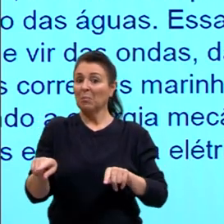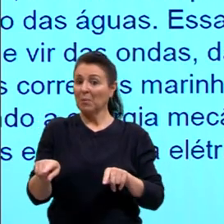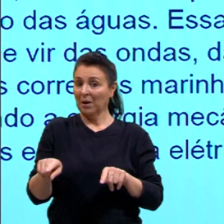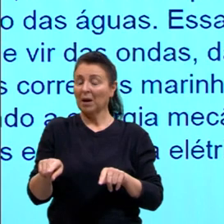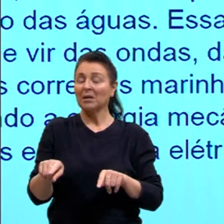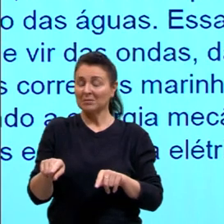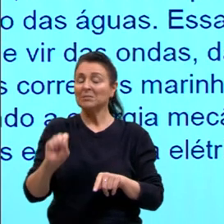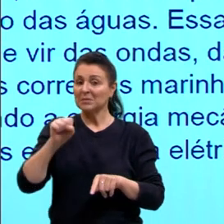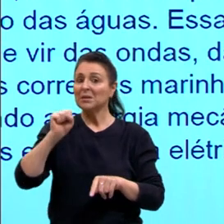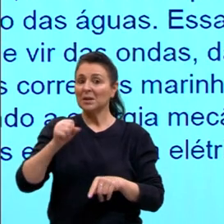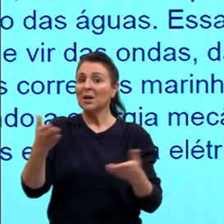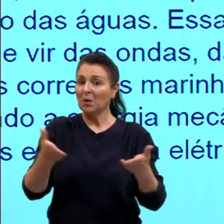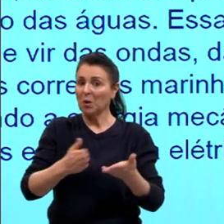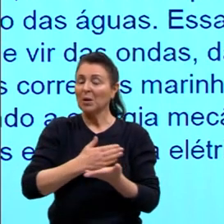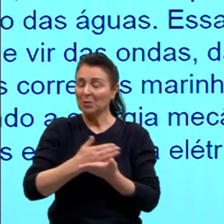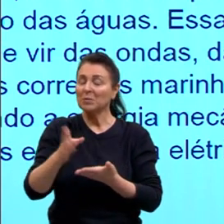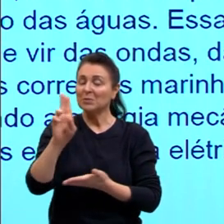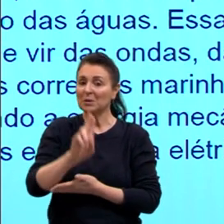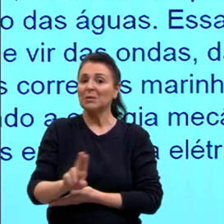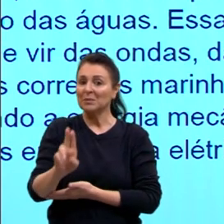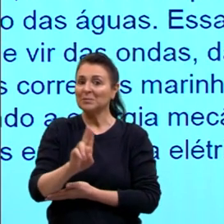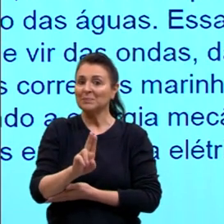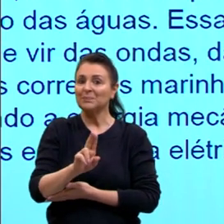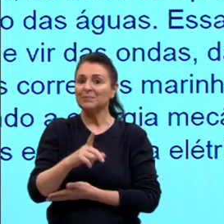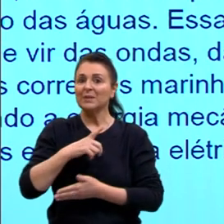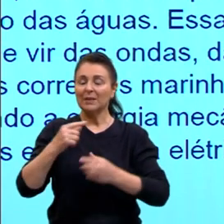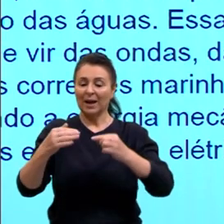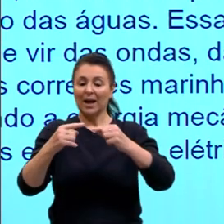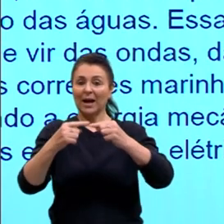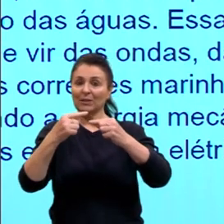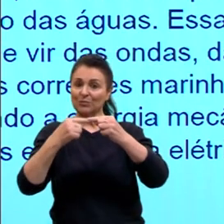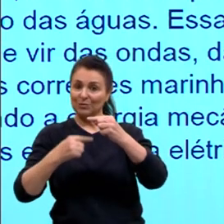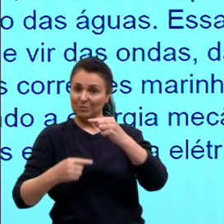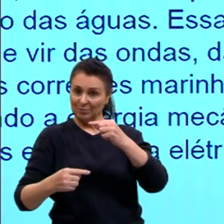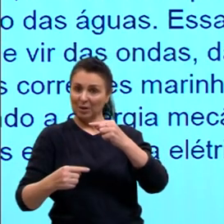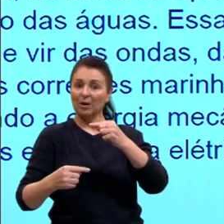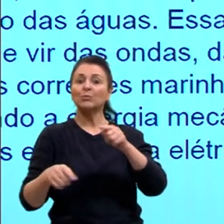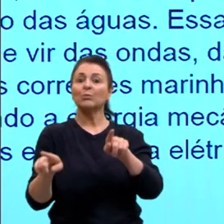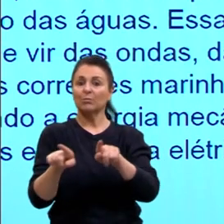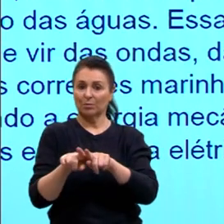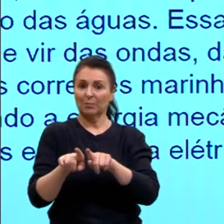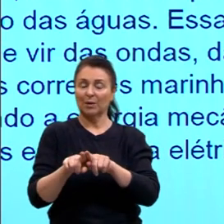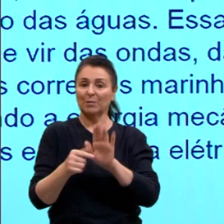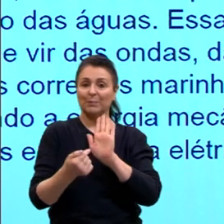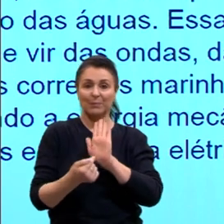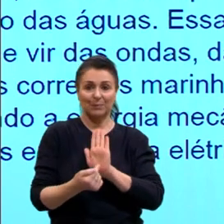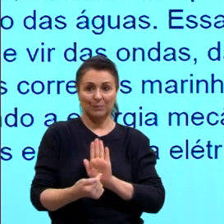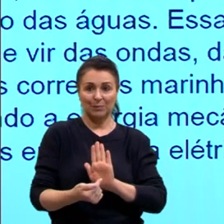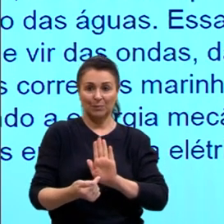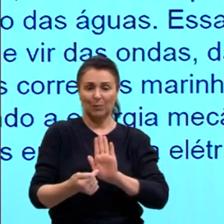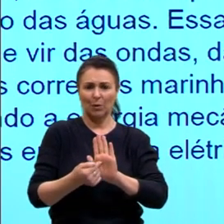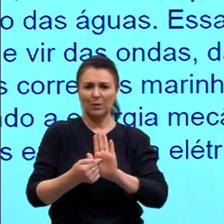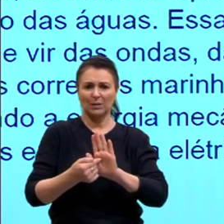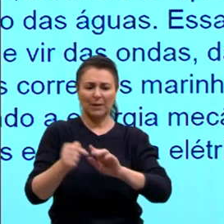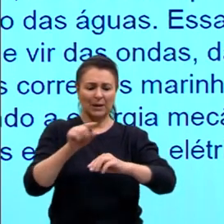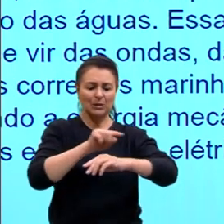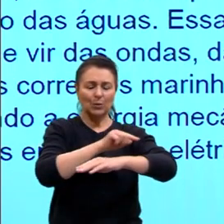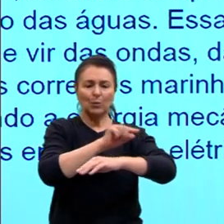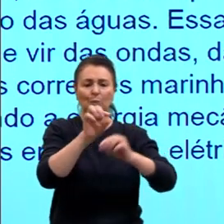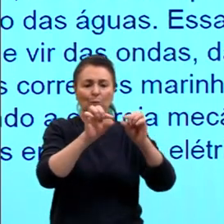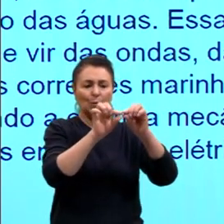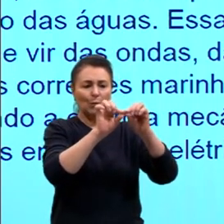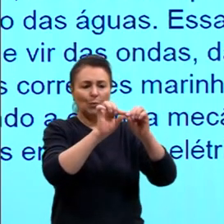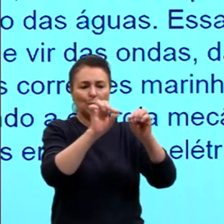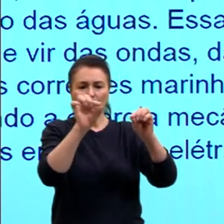colocado. E a de baixo, é uma clássica, de vez em quando aparece, né, a gente pode ver, esse braço aqui que fica boiando,